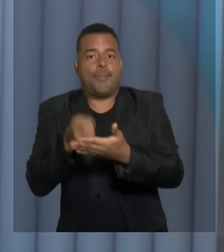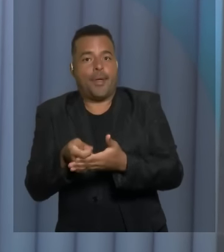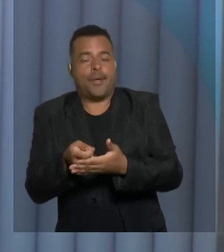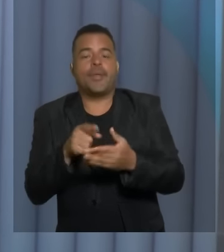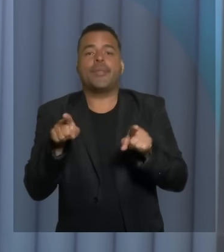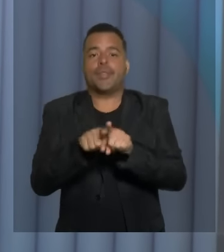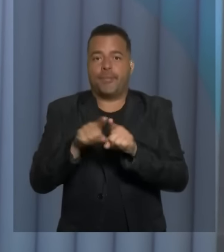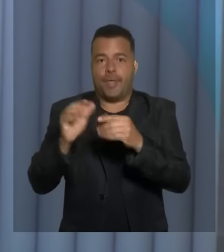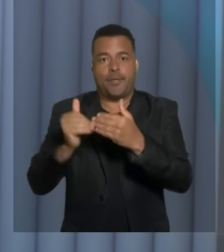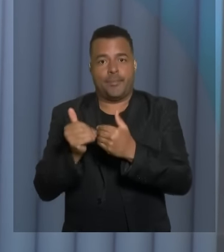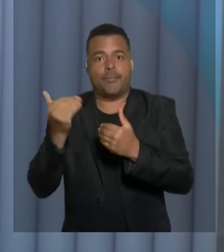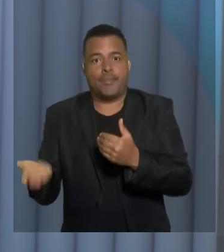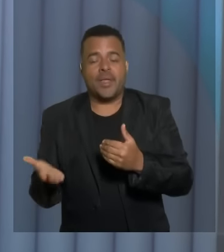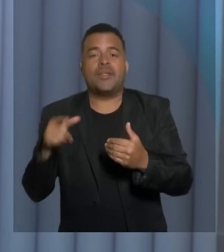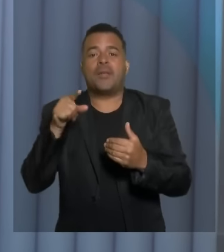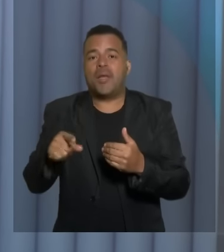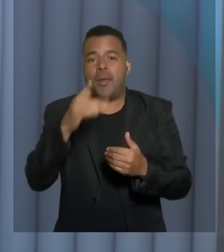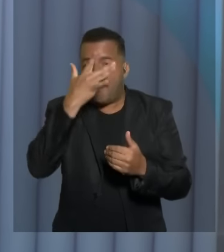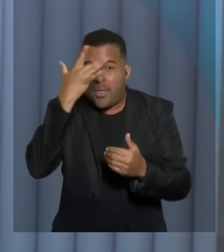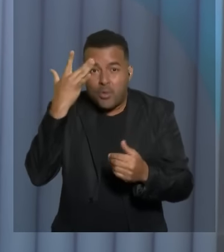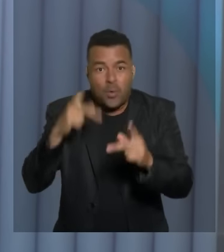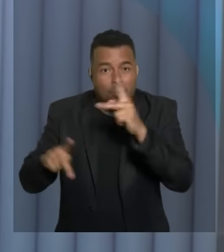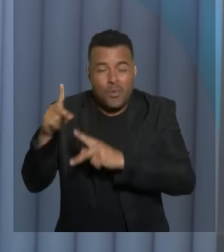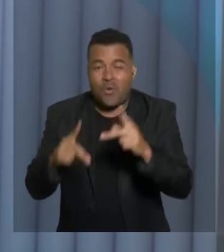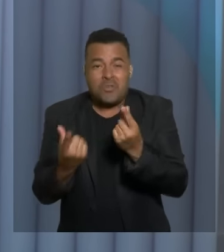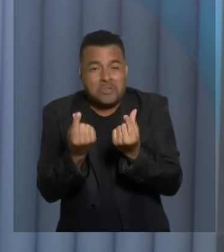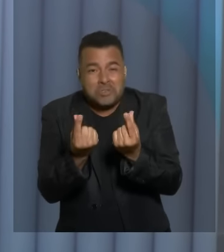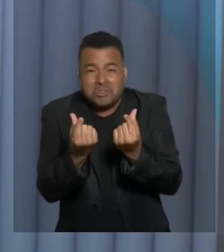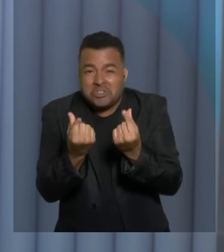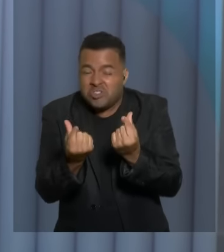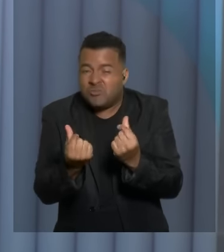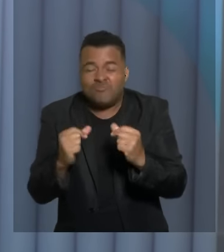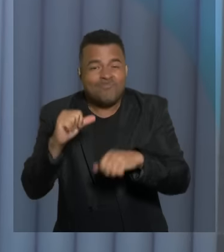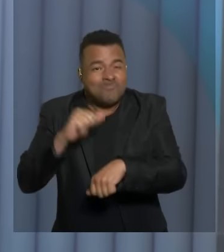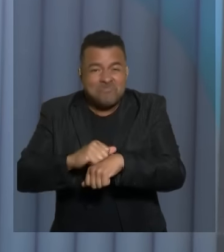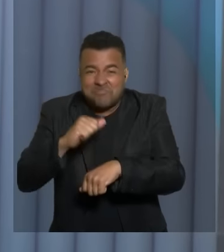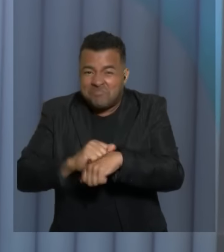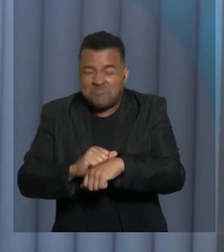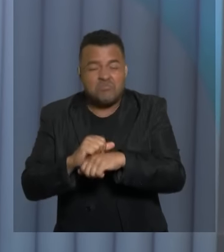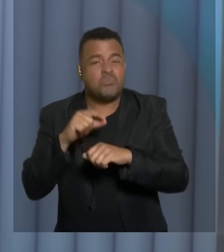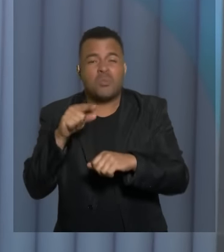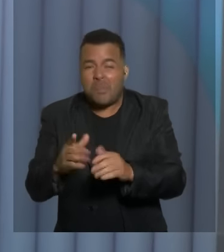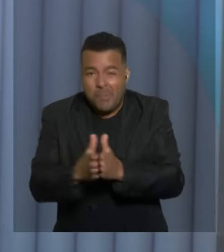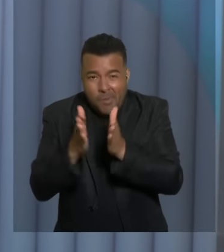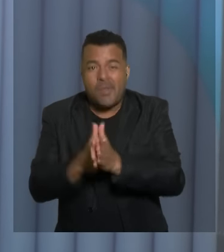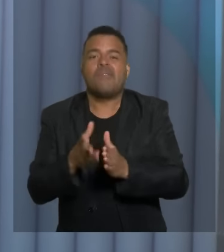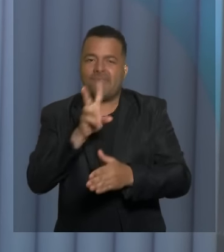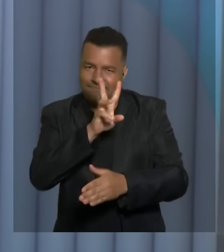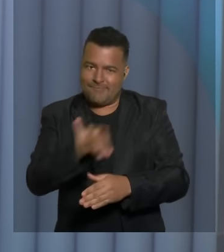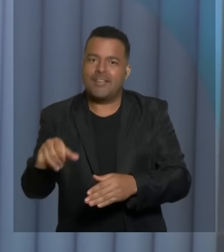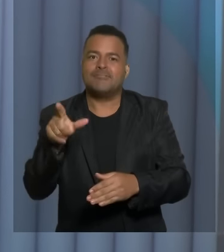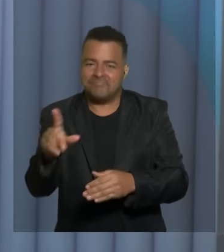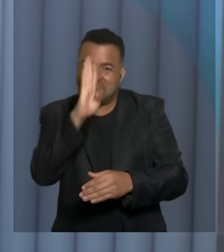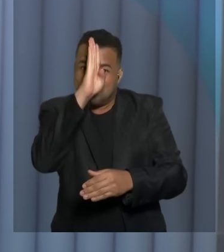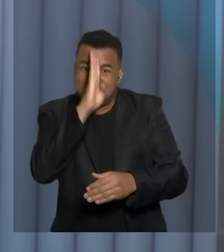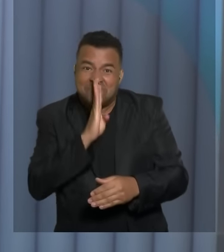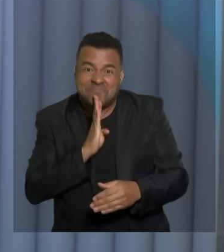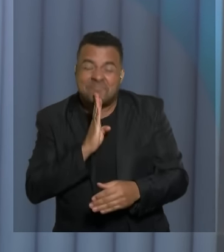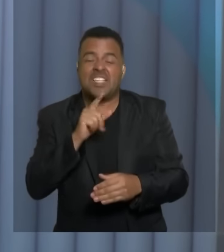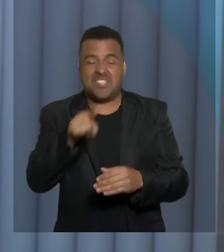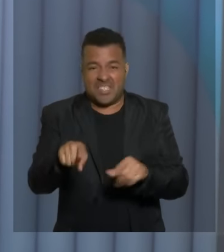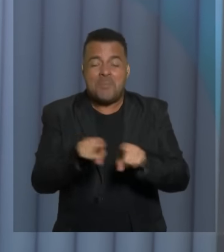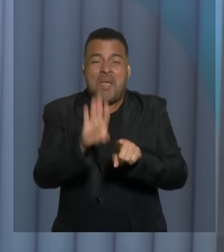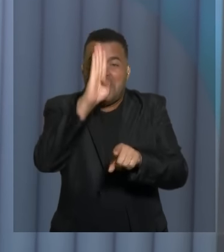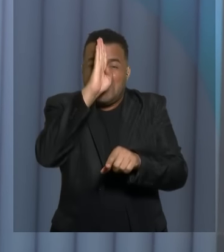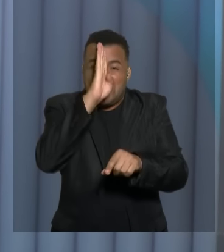as populações em extrema pobreza. E até o final do nosso mandato, nós vamos viabilizar a tarifa zero